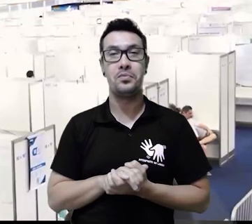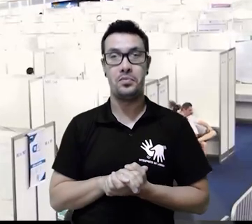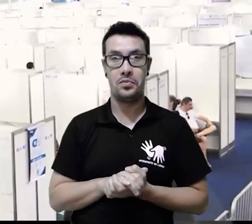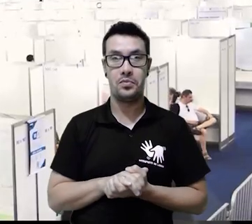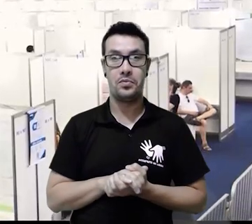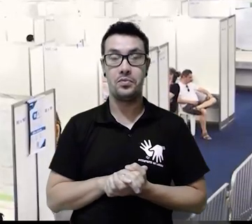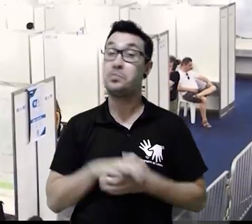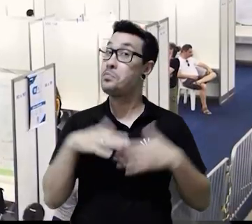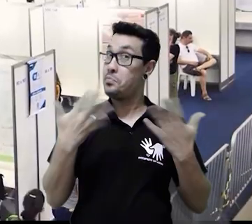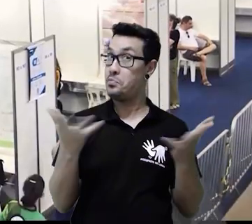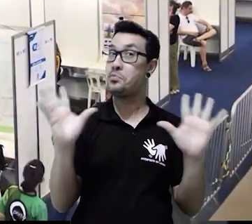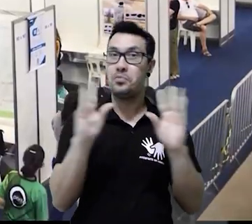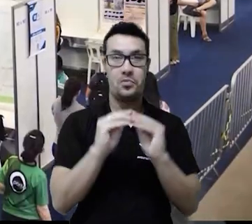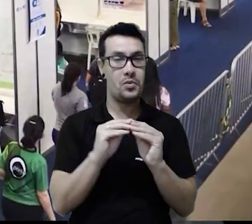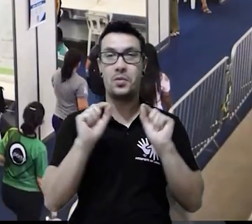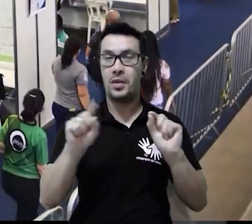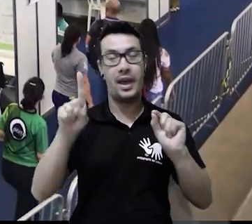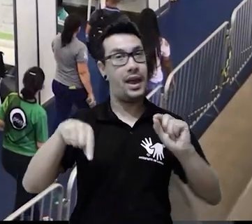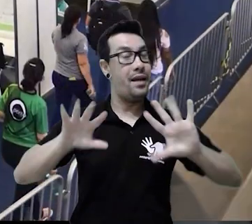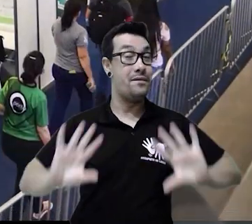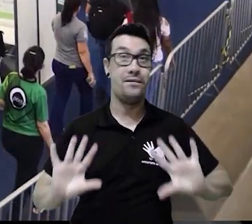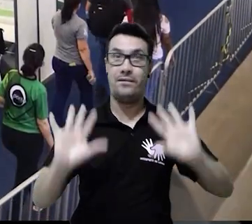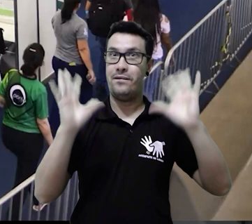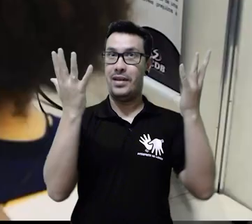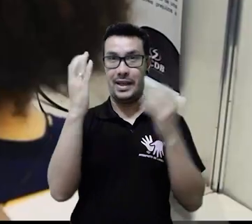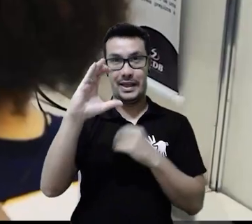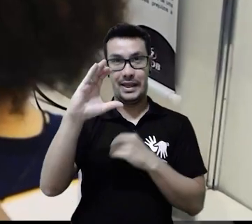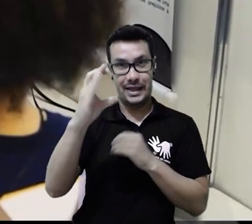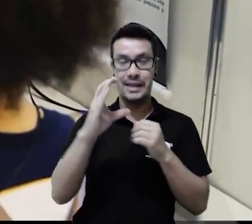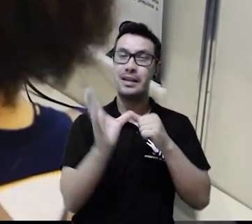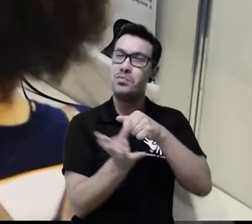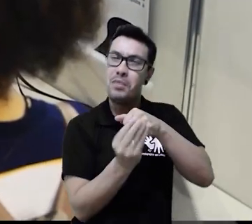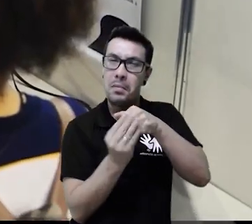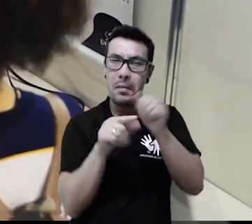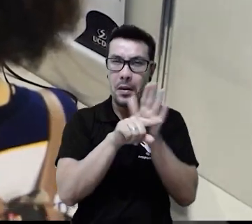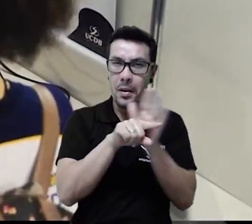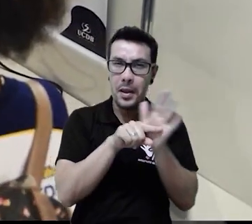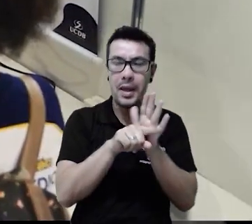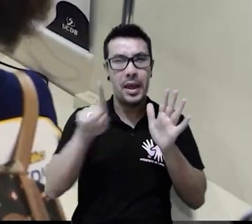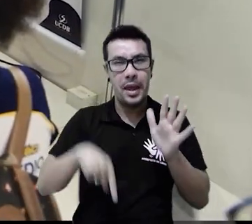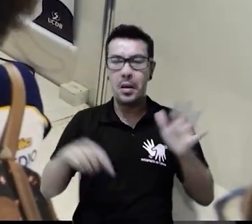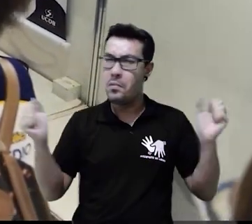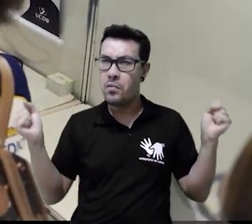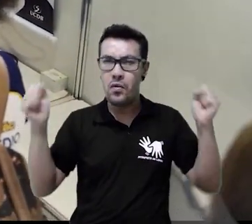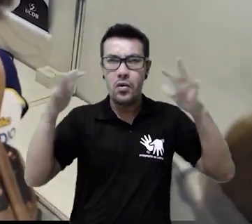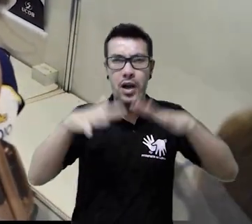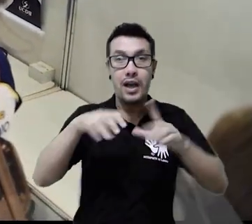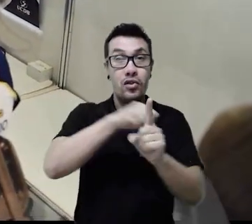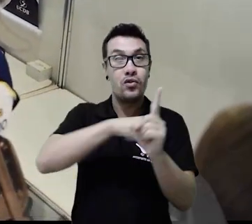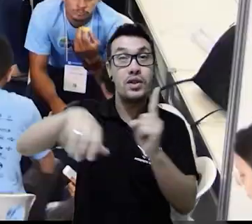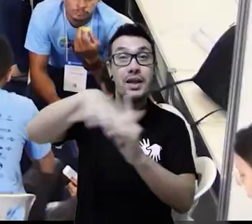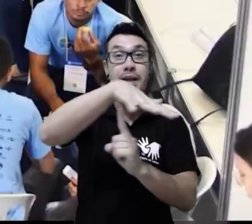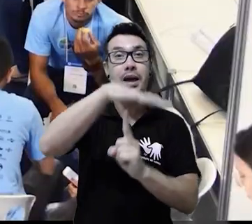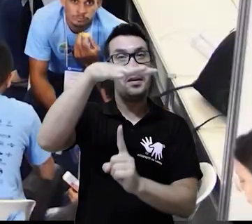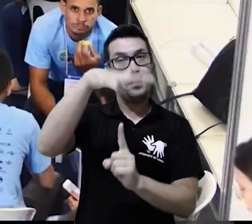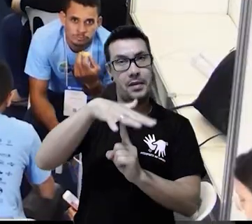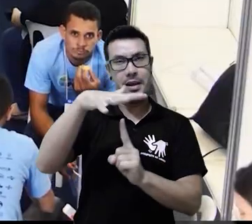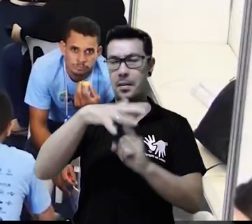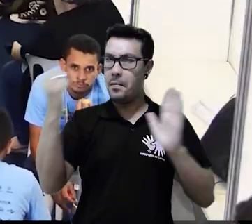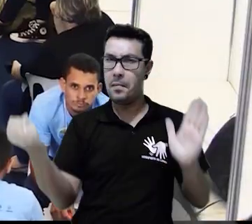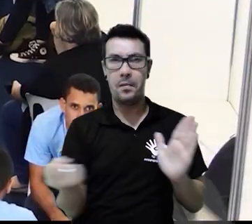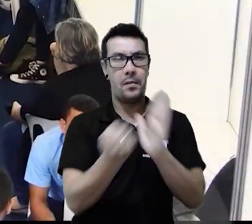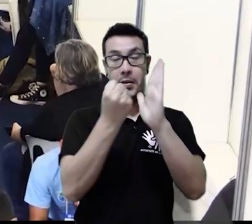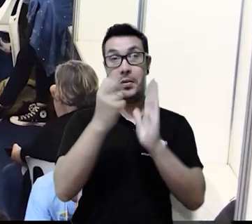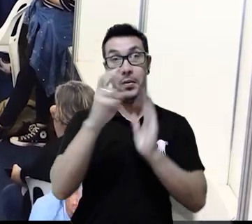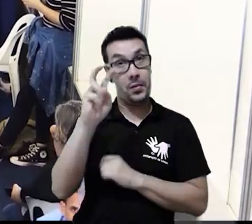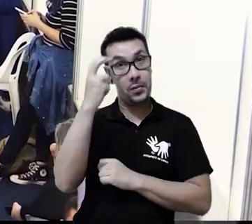Em resumo, é uma grande festa da ciência, com a intenção de mobilizar toda a sociedade paranaense de maneira simbólica